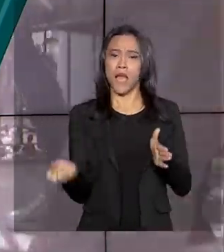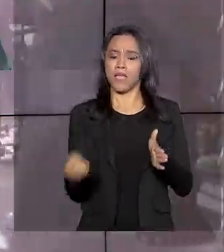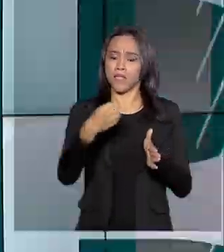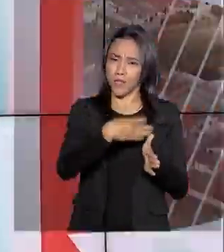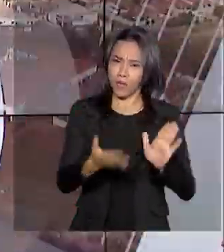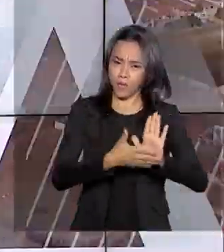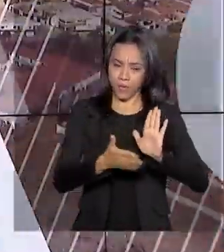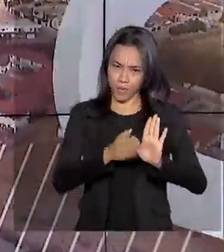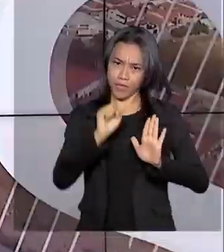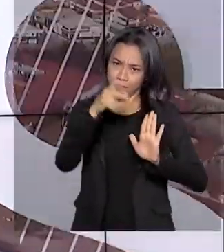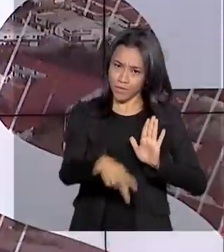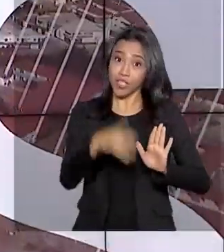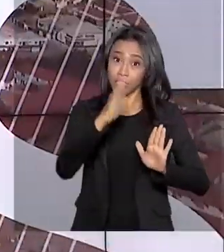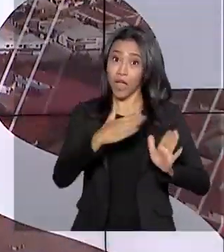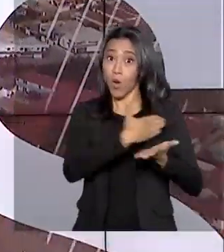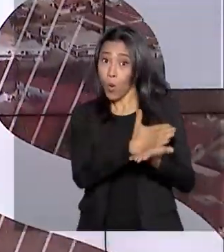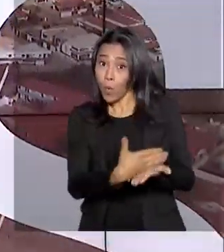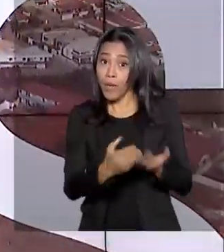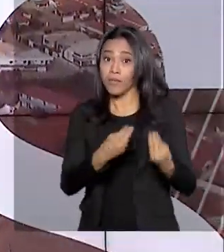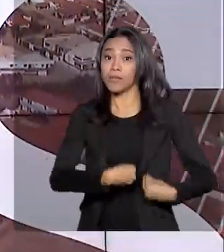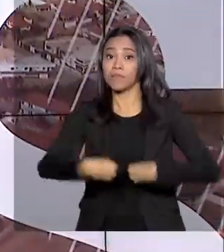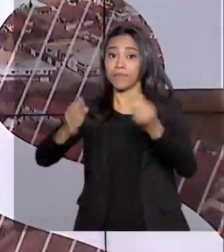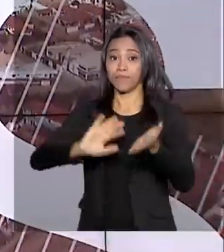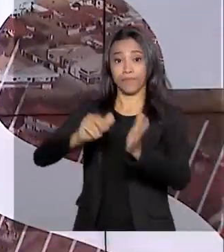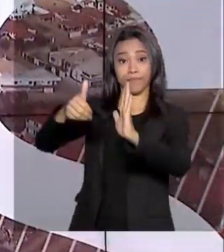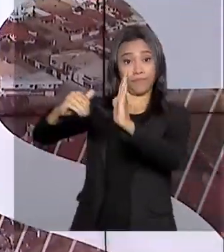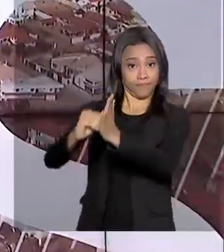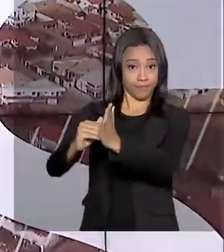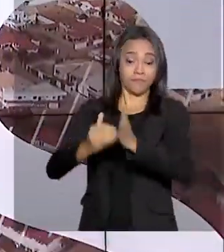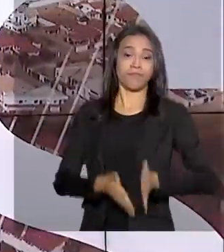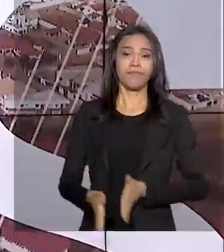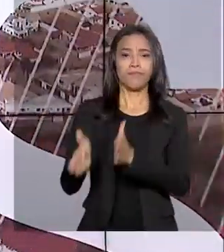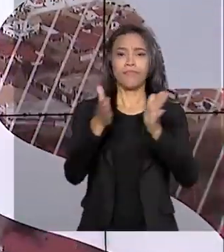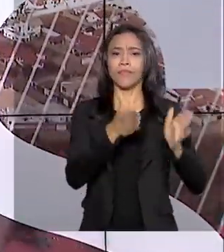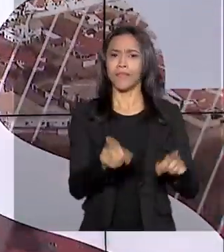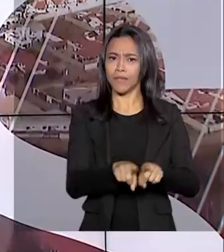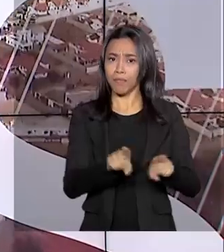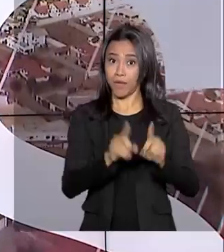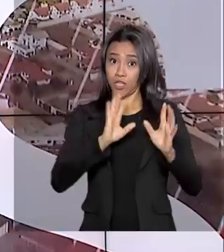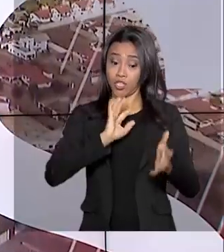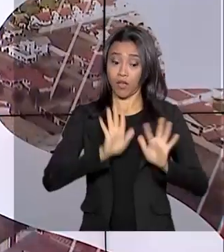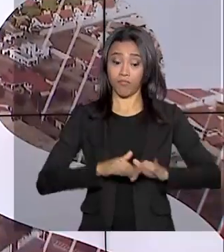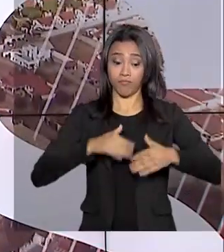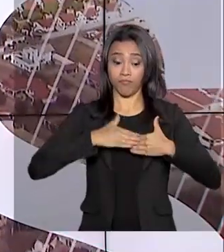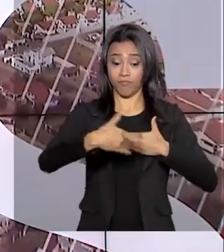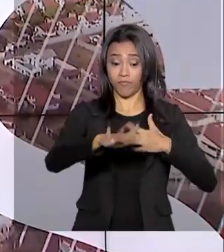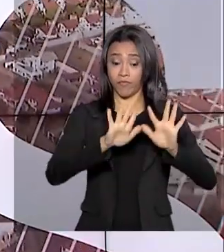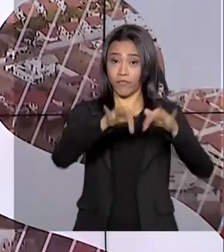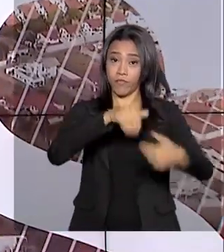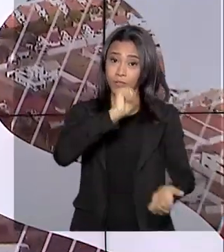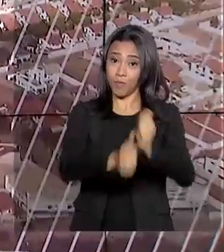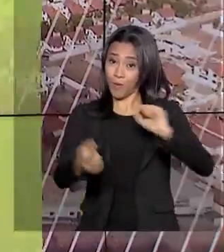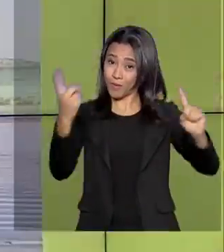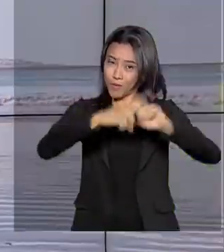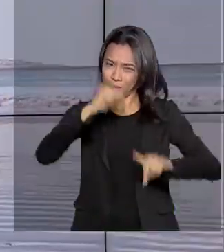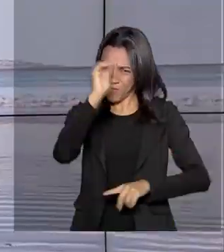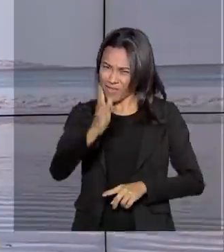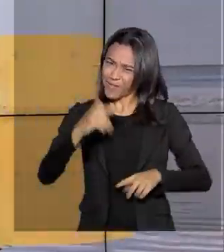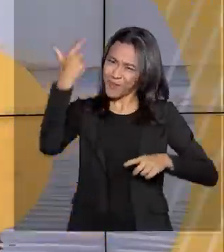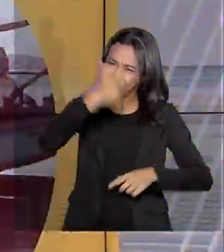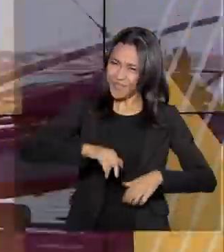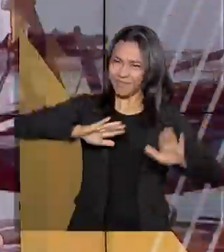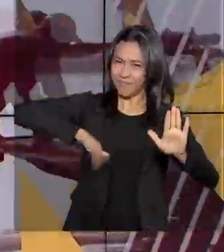começa a tramitar no Senado Federal. E veja também, na reta final dos Jogos Pan-Americanos, o Brasil brilha mais uma vez na